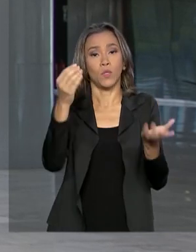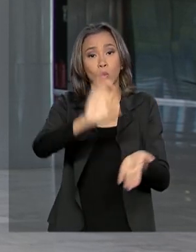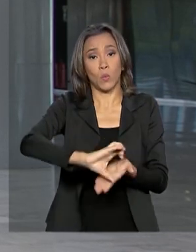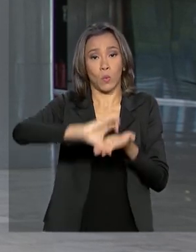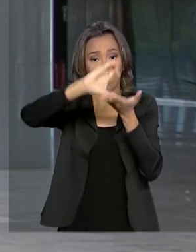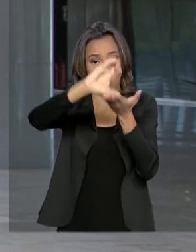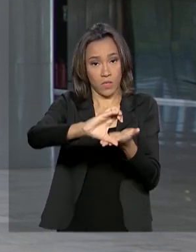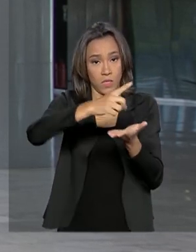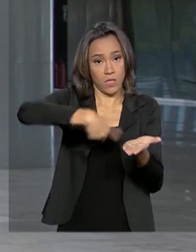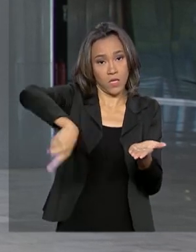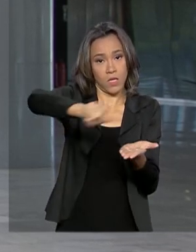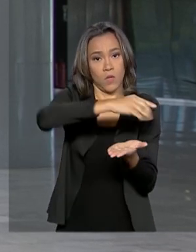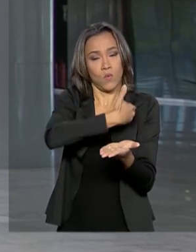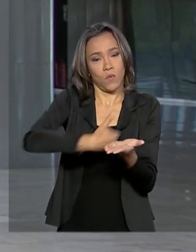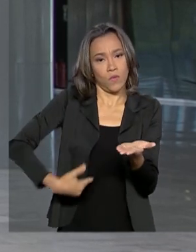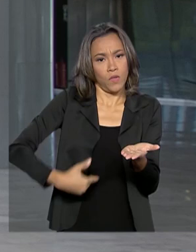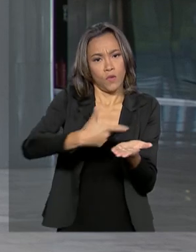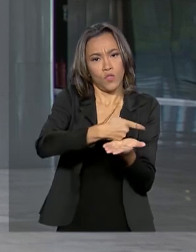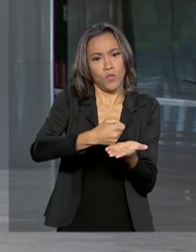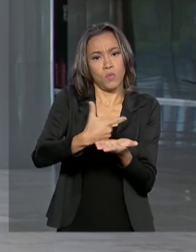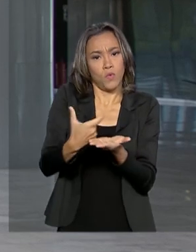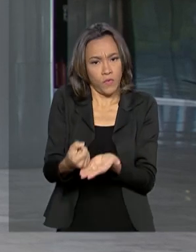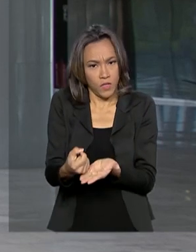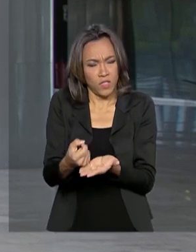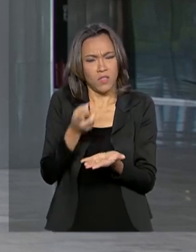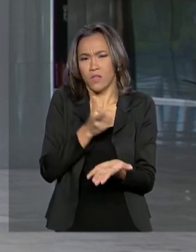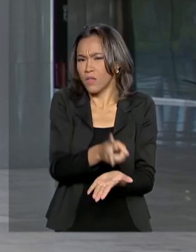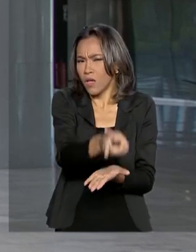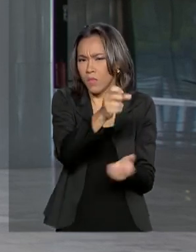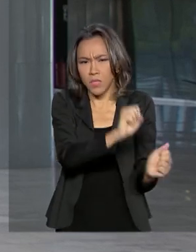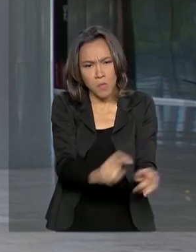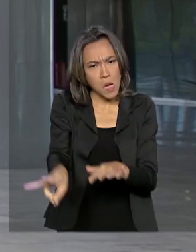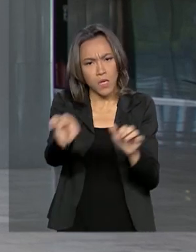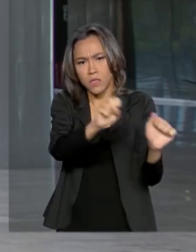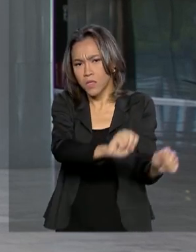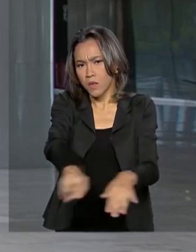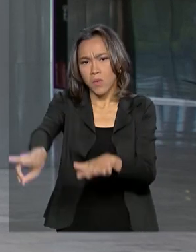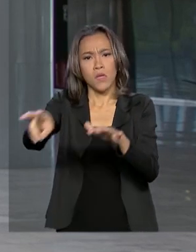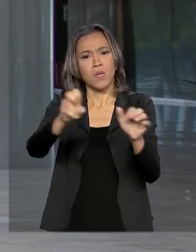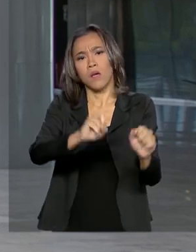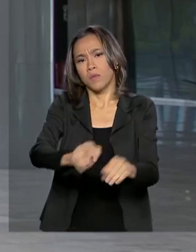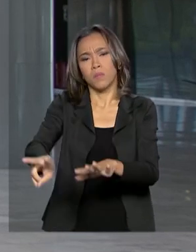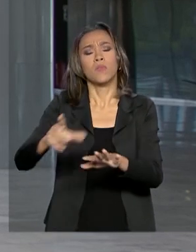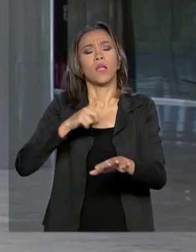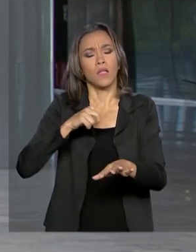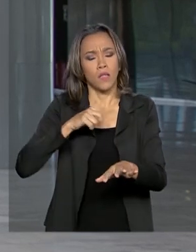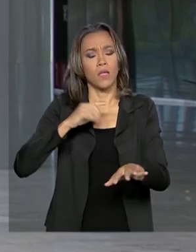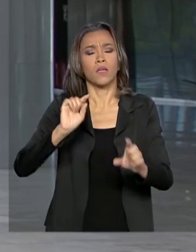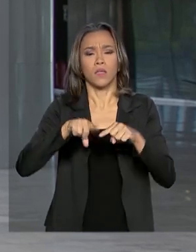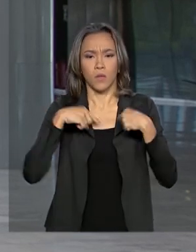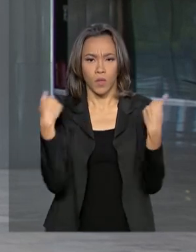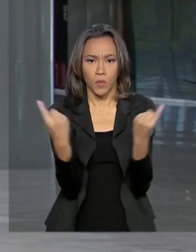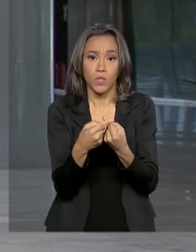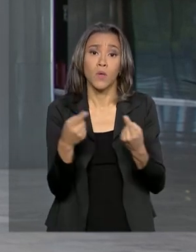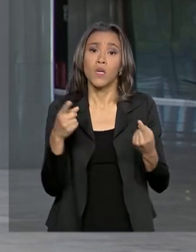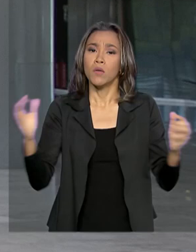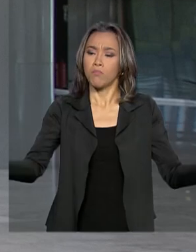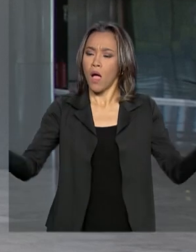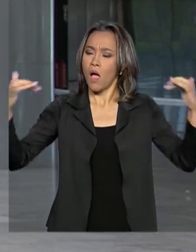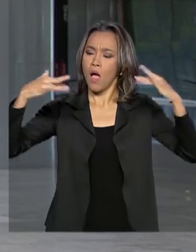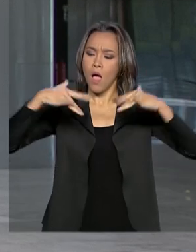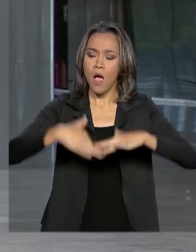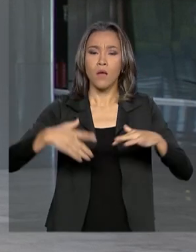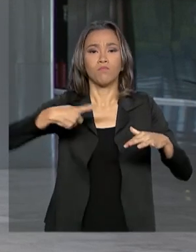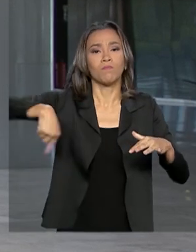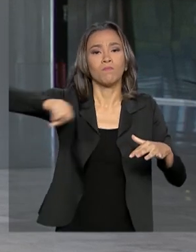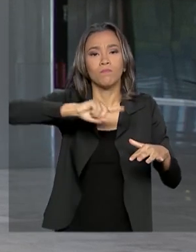2020. Essa reunião acontece semanalmente, desde que o presidente tomou posse. O encontro reúne todos os ministros.